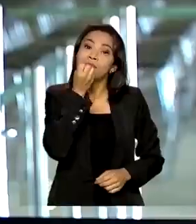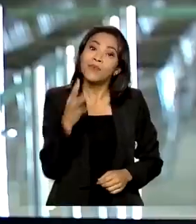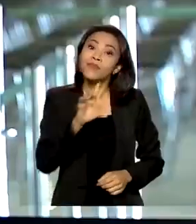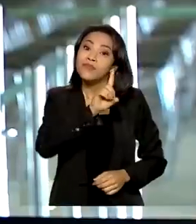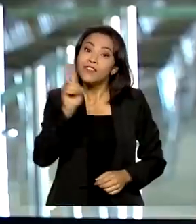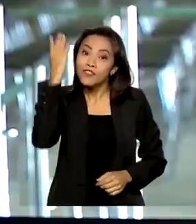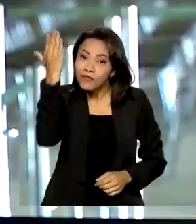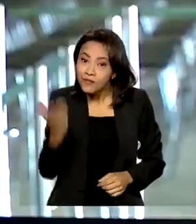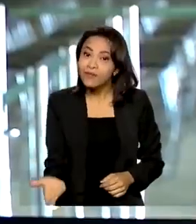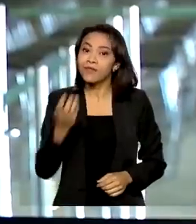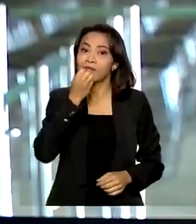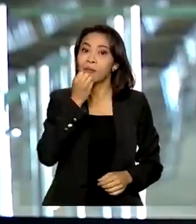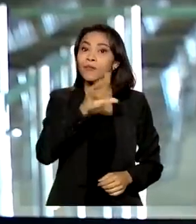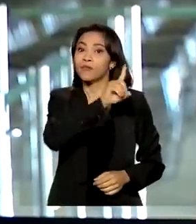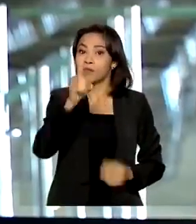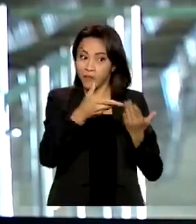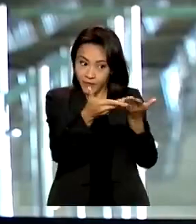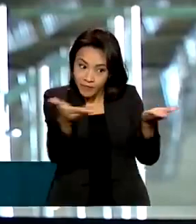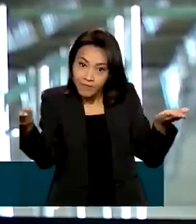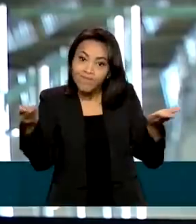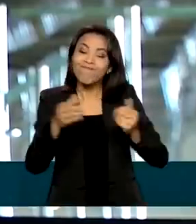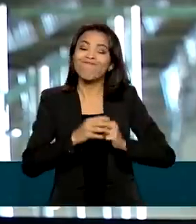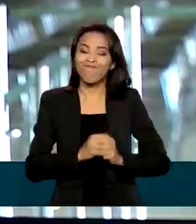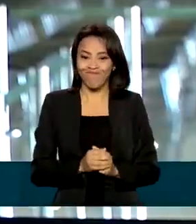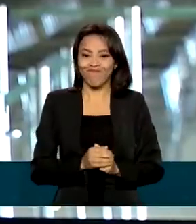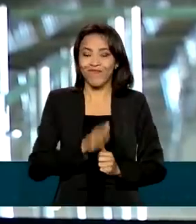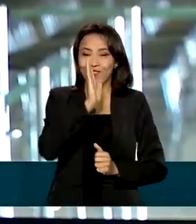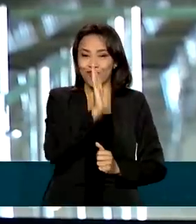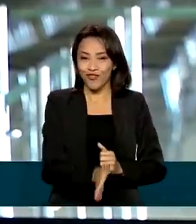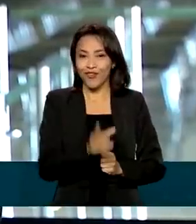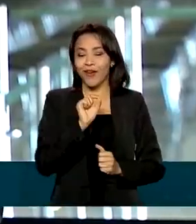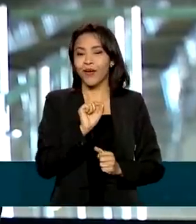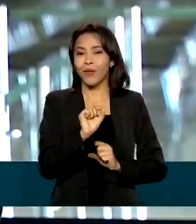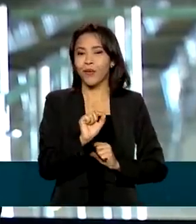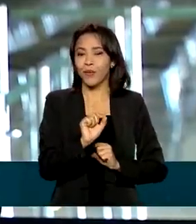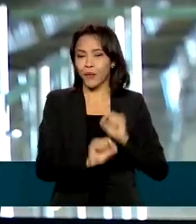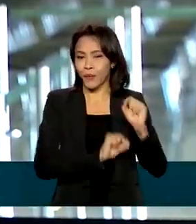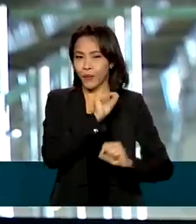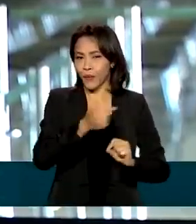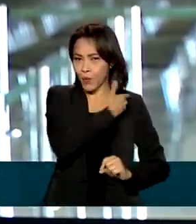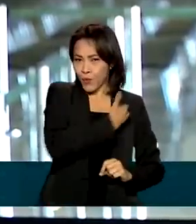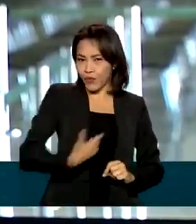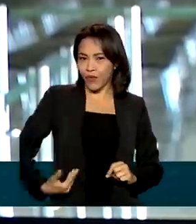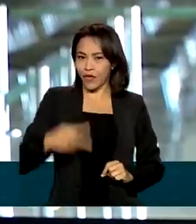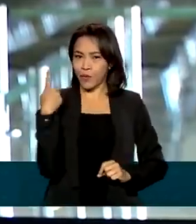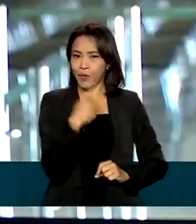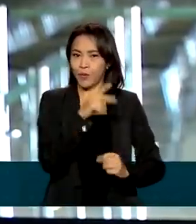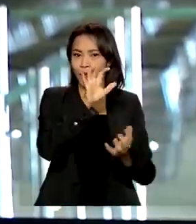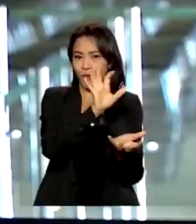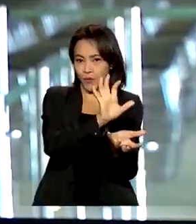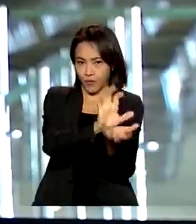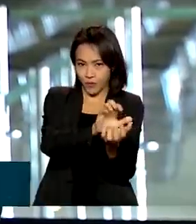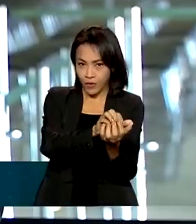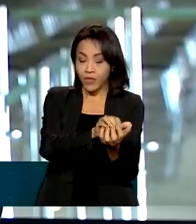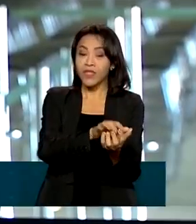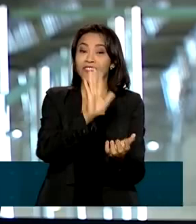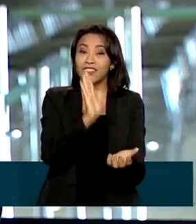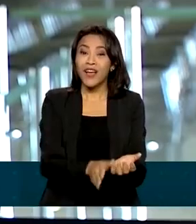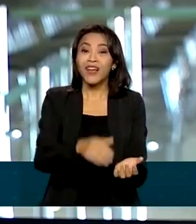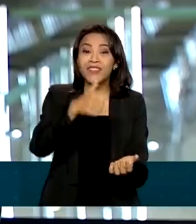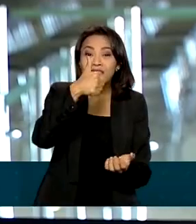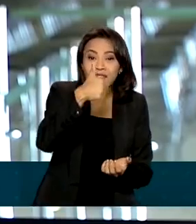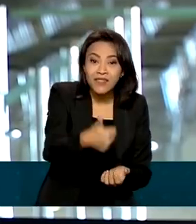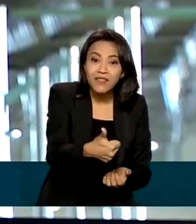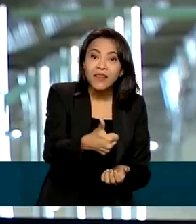você e bom dia a todos. Olha, já chegou, de acordo com o governo de Pernambuco, já chegou a 106 o